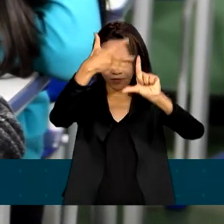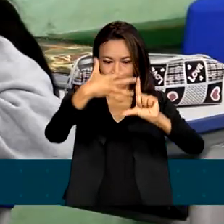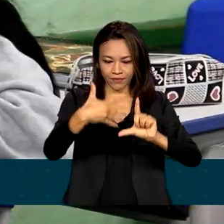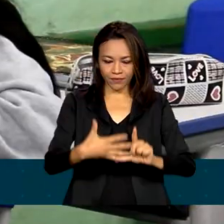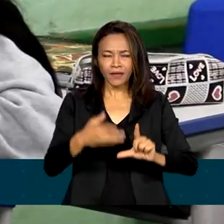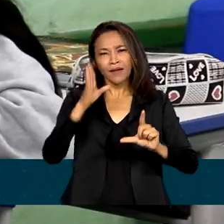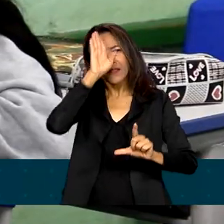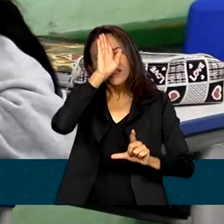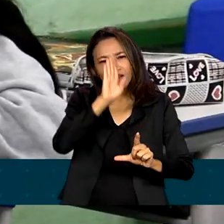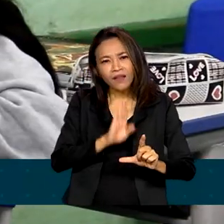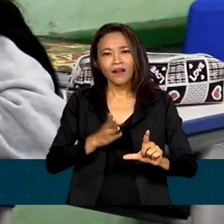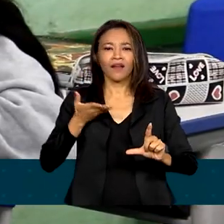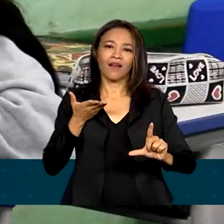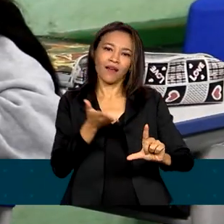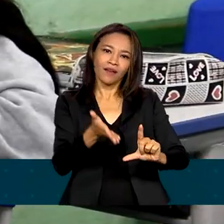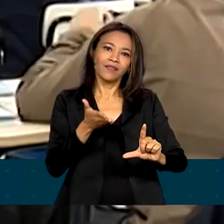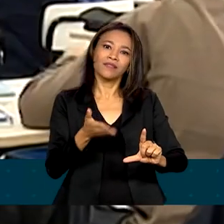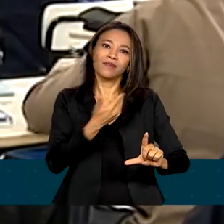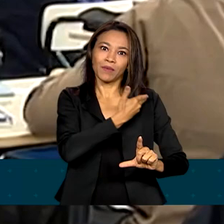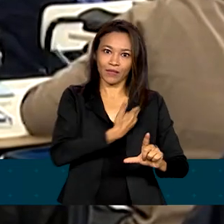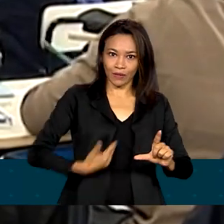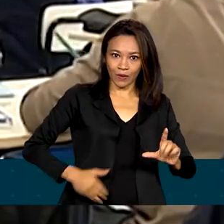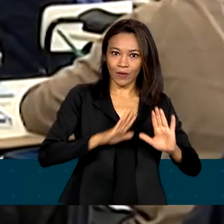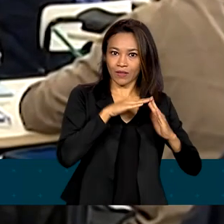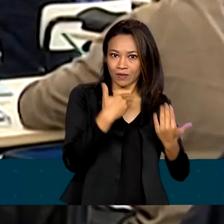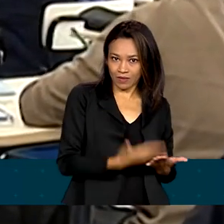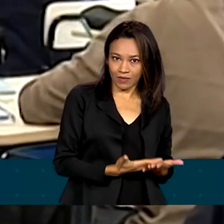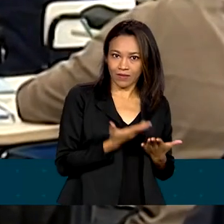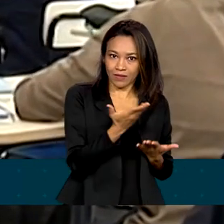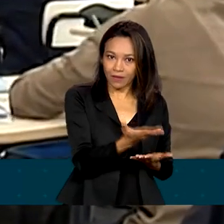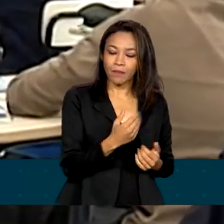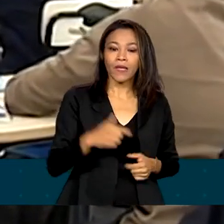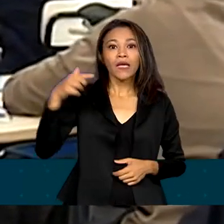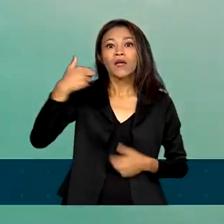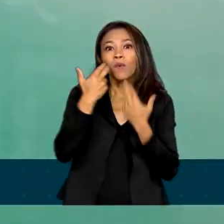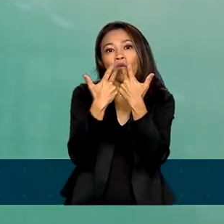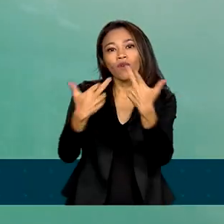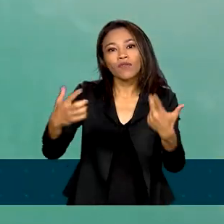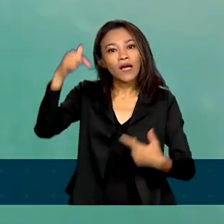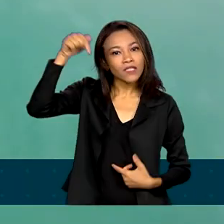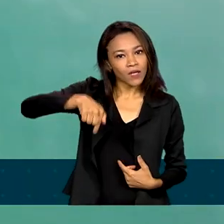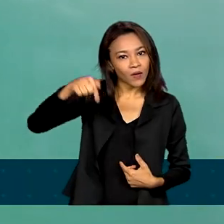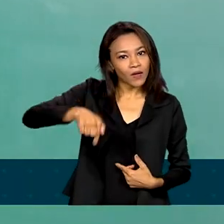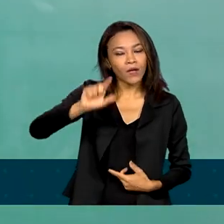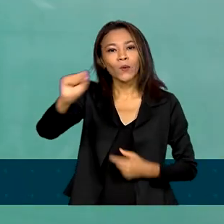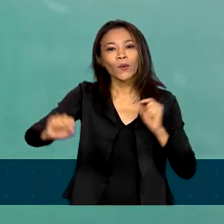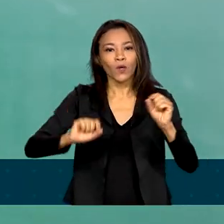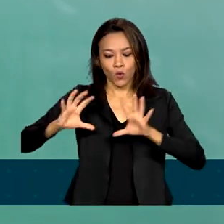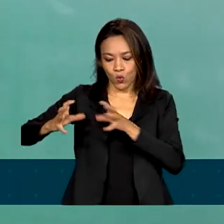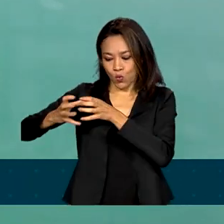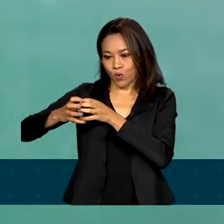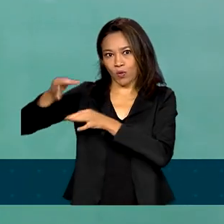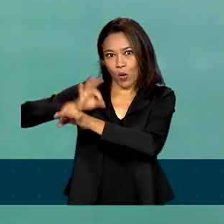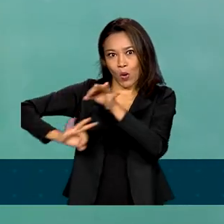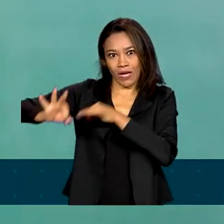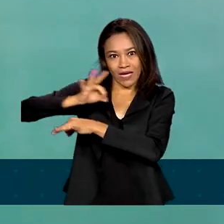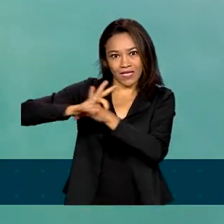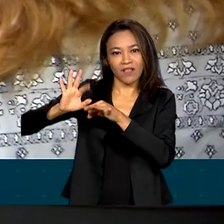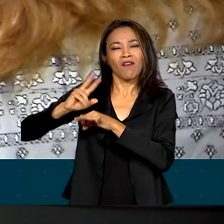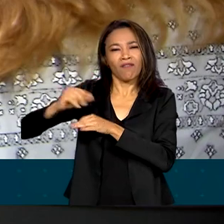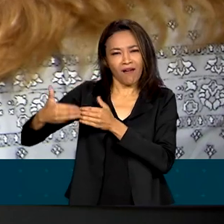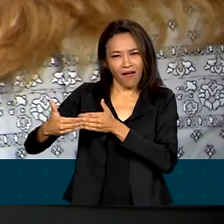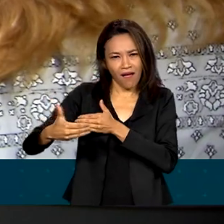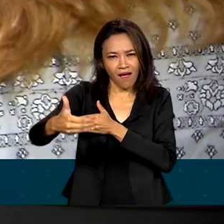gratuitas para as de ensino público. E uma novidade nesta edição é que a organização vai distribuir outras